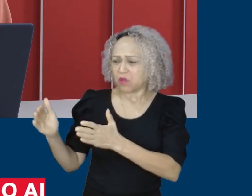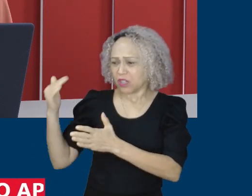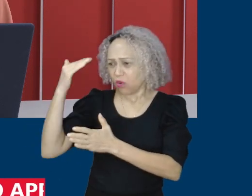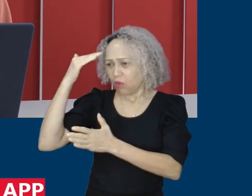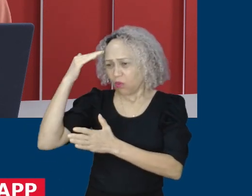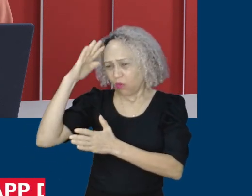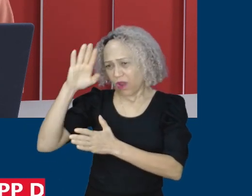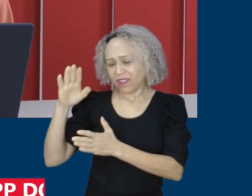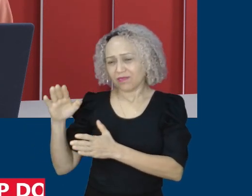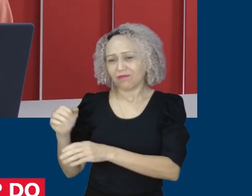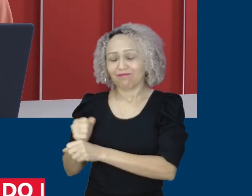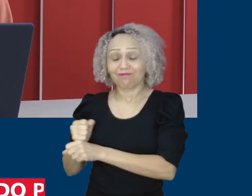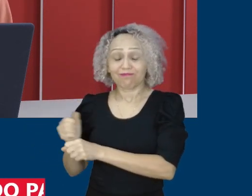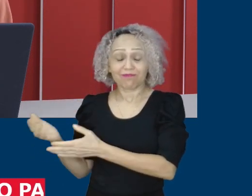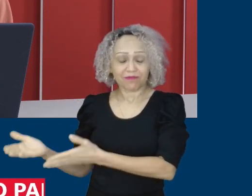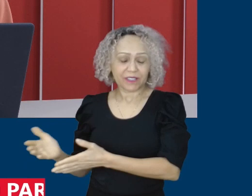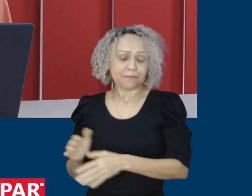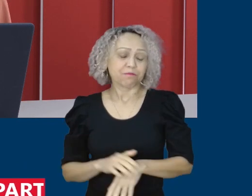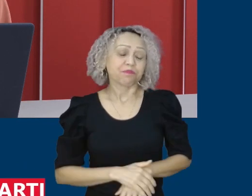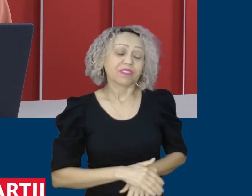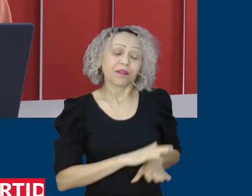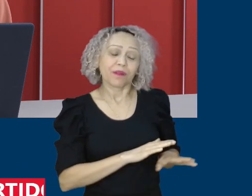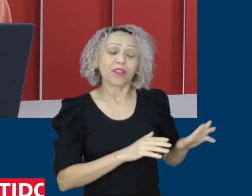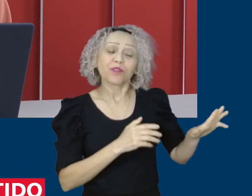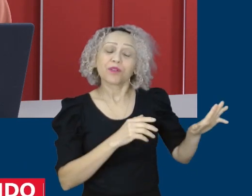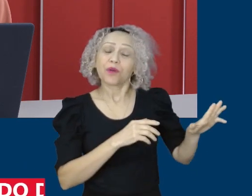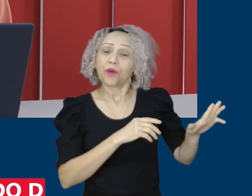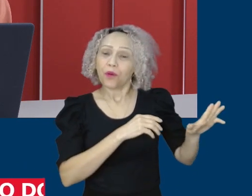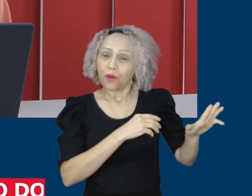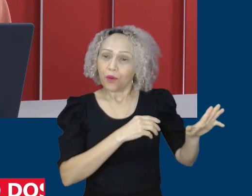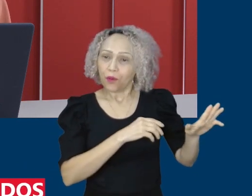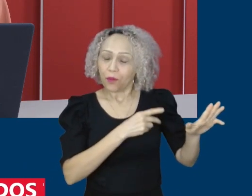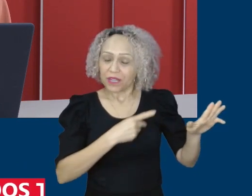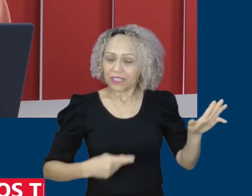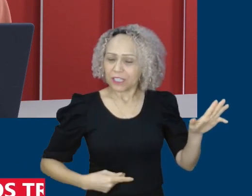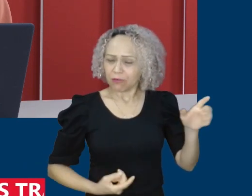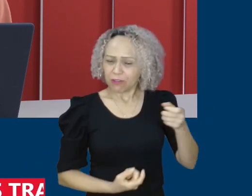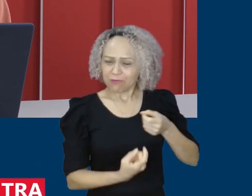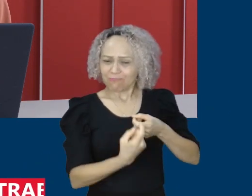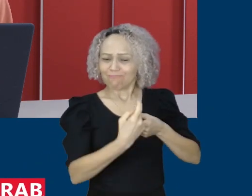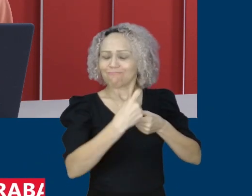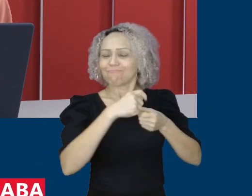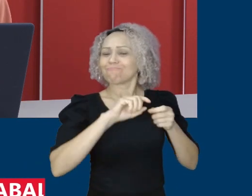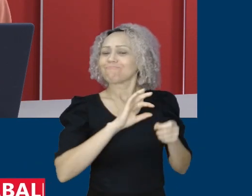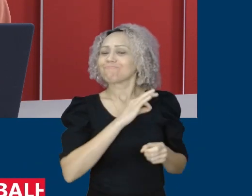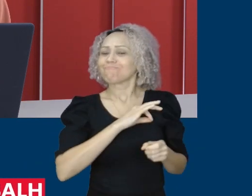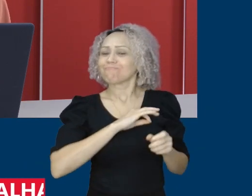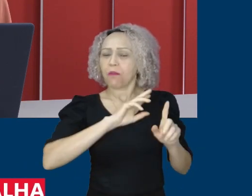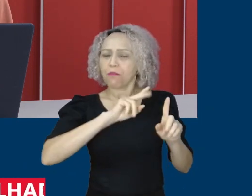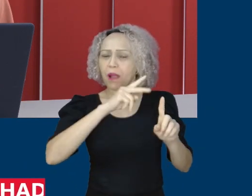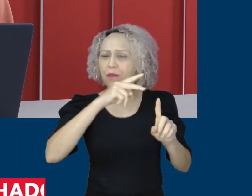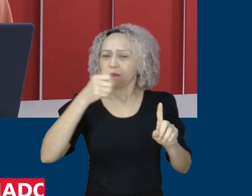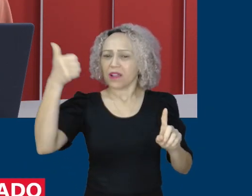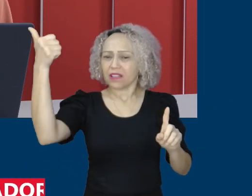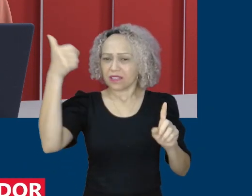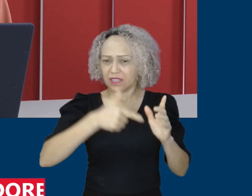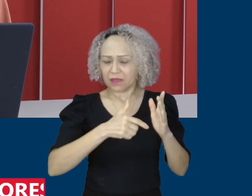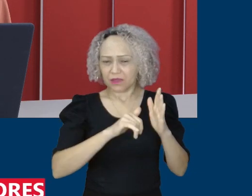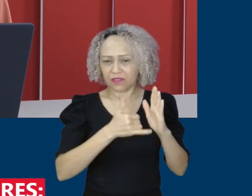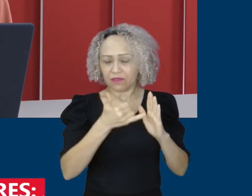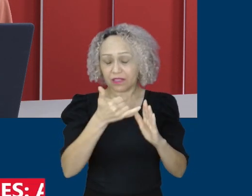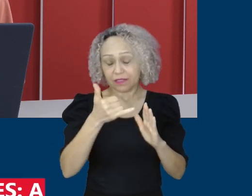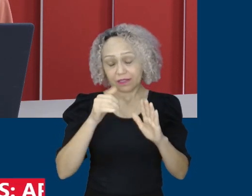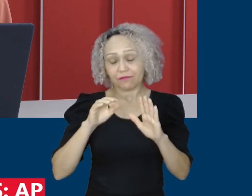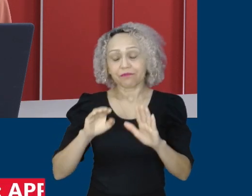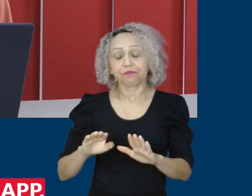marca dos governos petistas e também do presidente Lula. O que isso representa para as famílias brasileiras e também para o